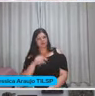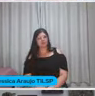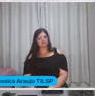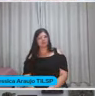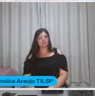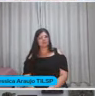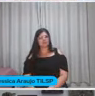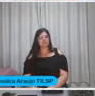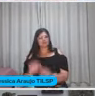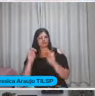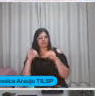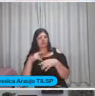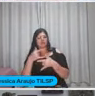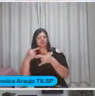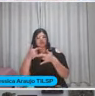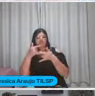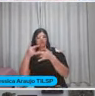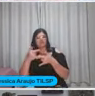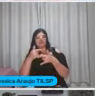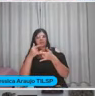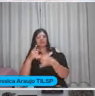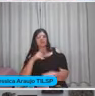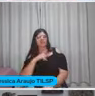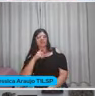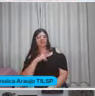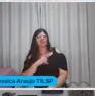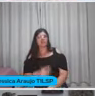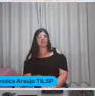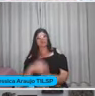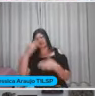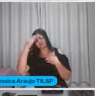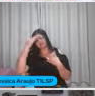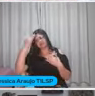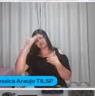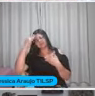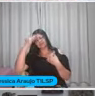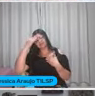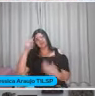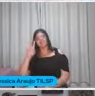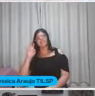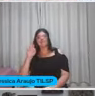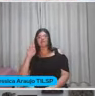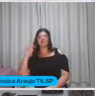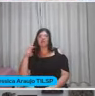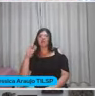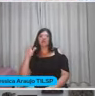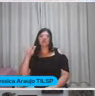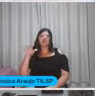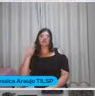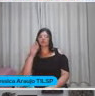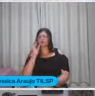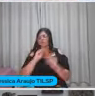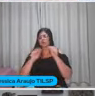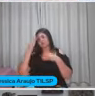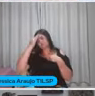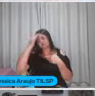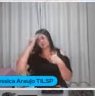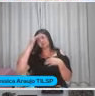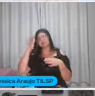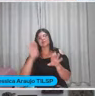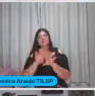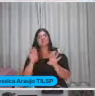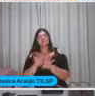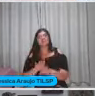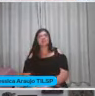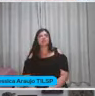chegando o finalzinho Da nossa live Tem gente aqui falando Gratidão Gratidão Vera Lúcia Um beijo pra você Gratidão também Quem